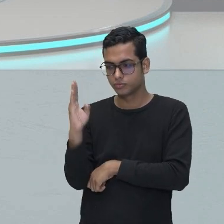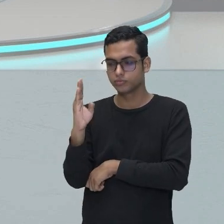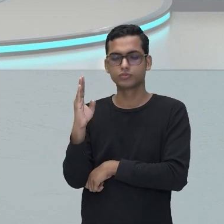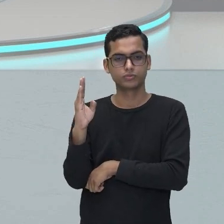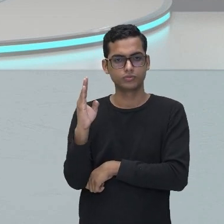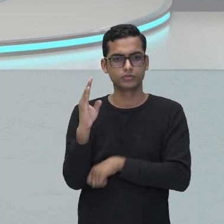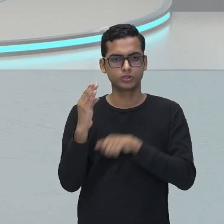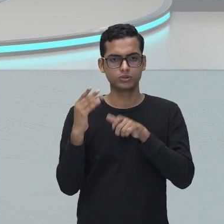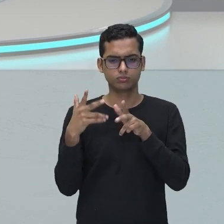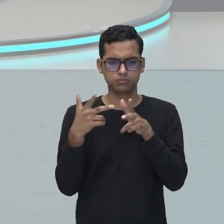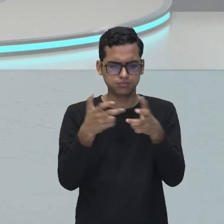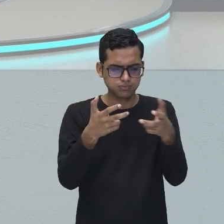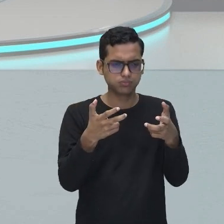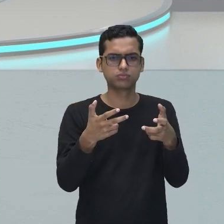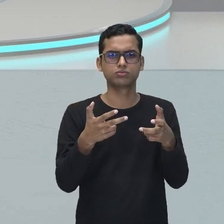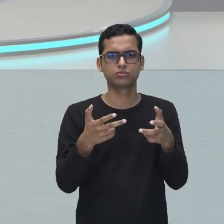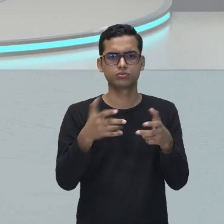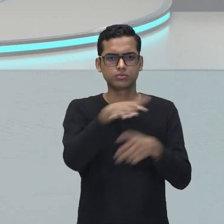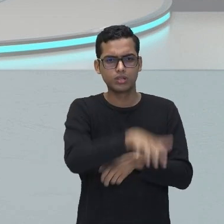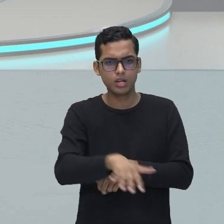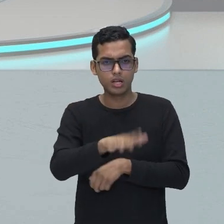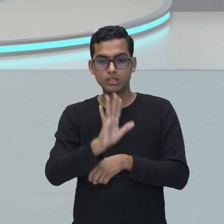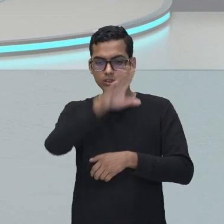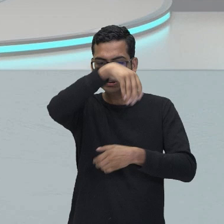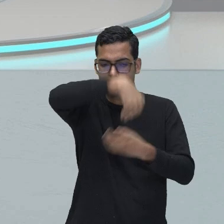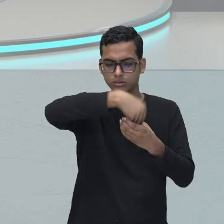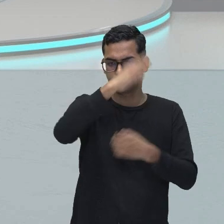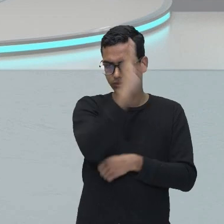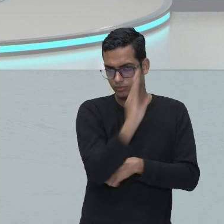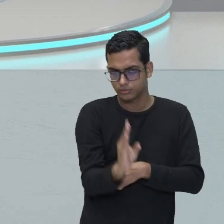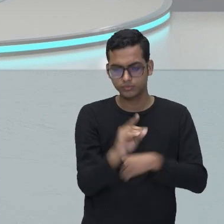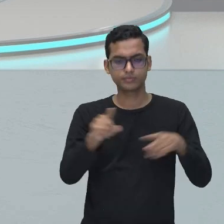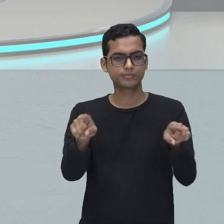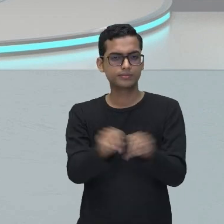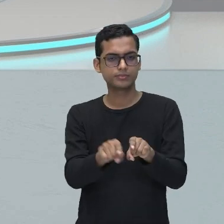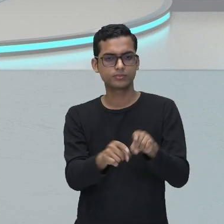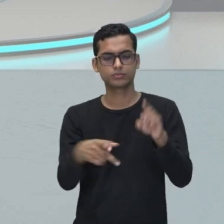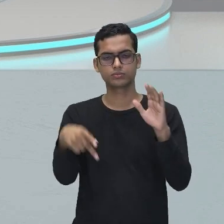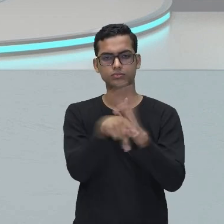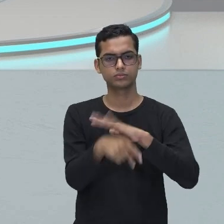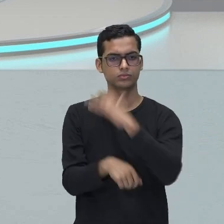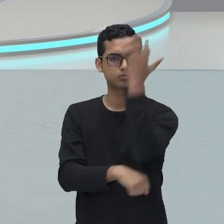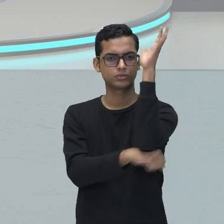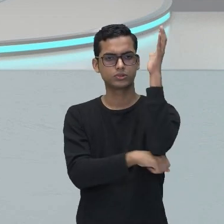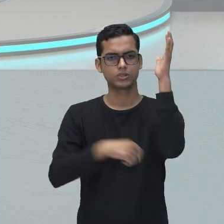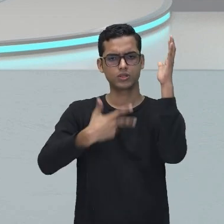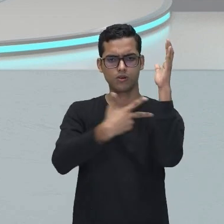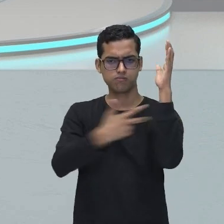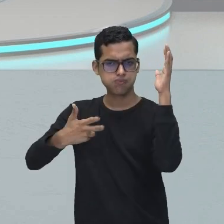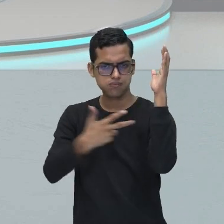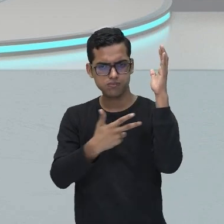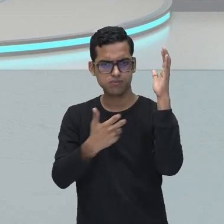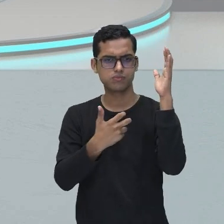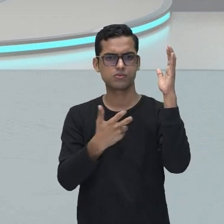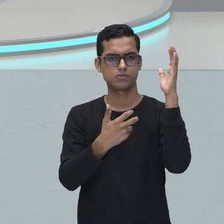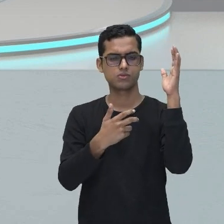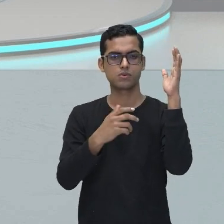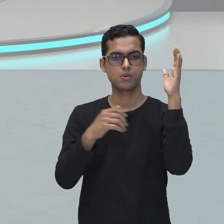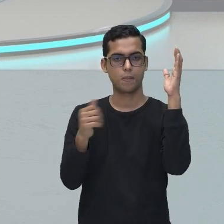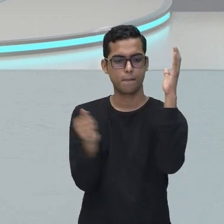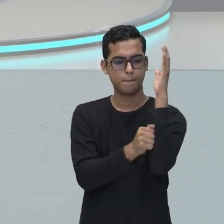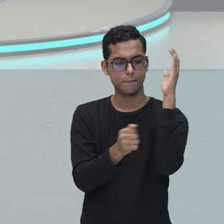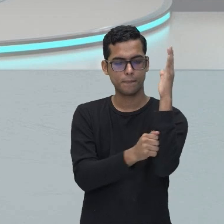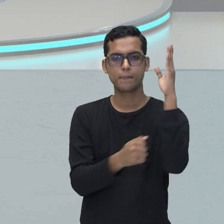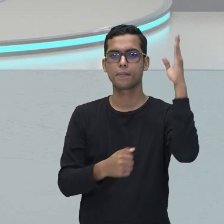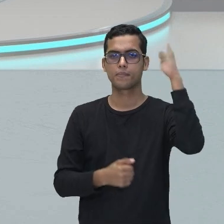da área que é margeia, o mar, então nas áreas tem o